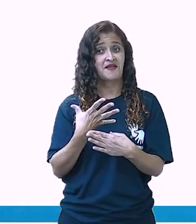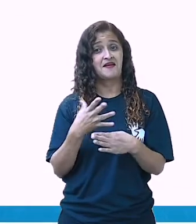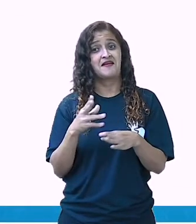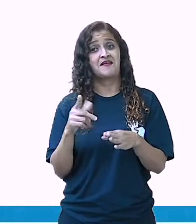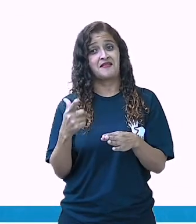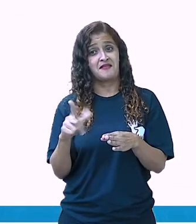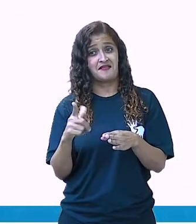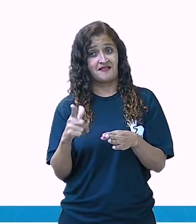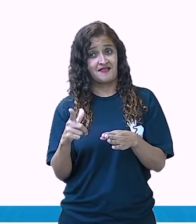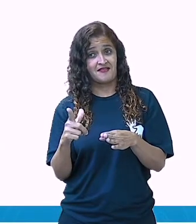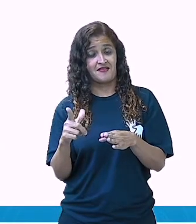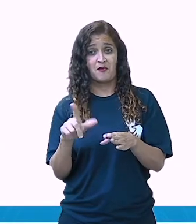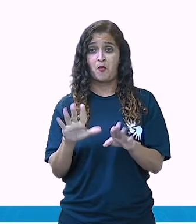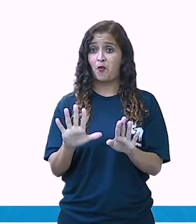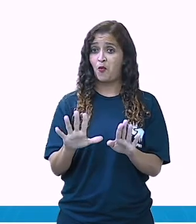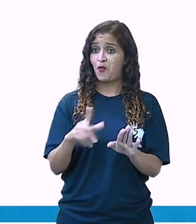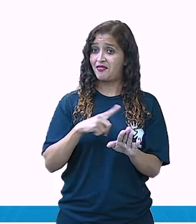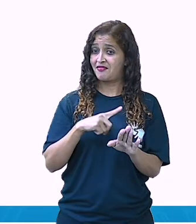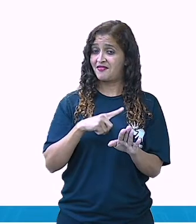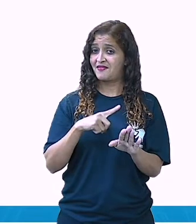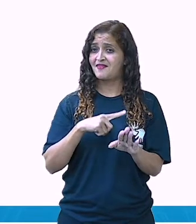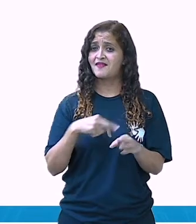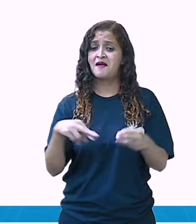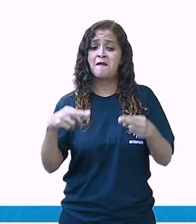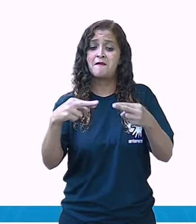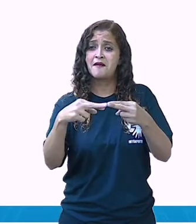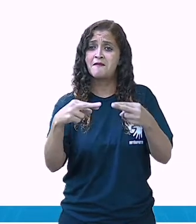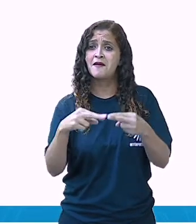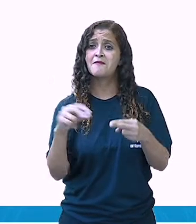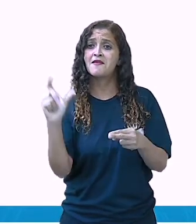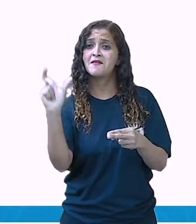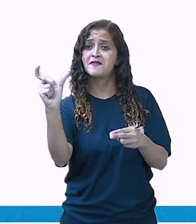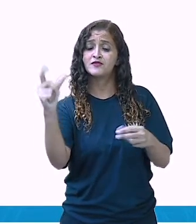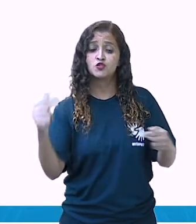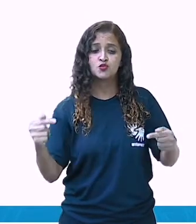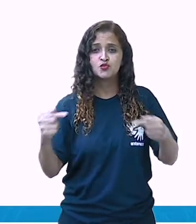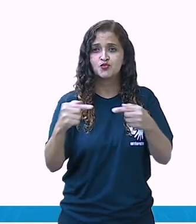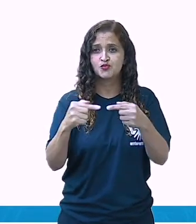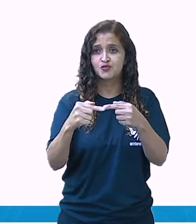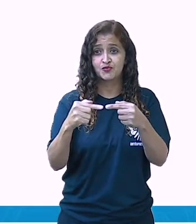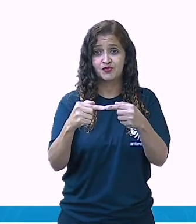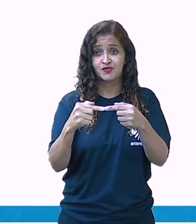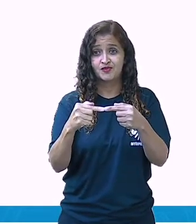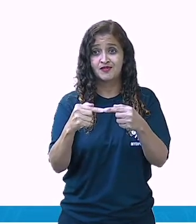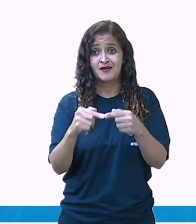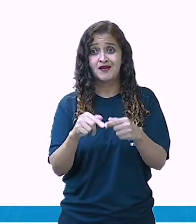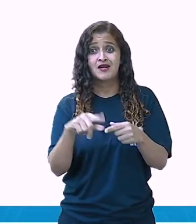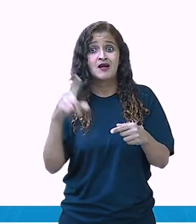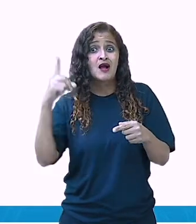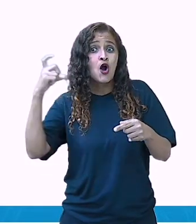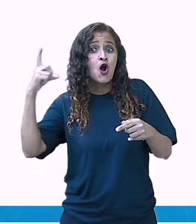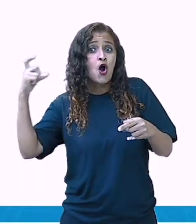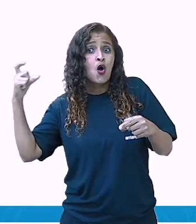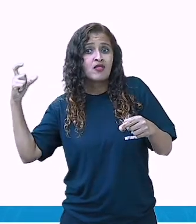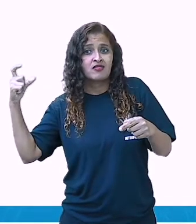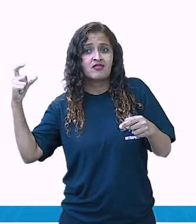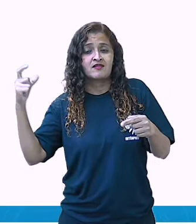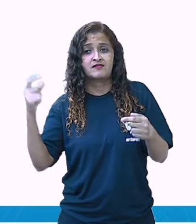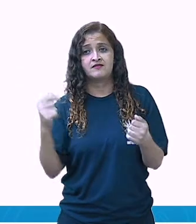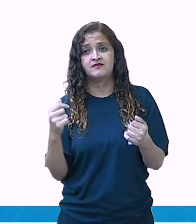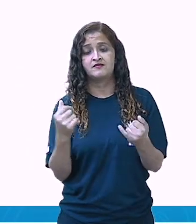Vocês sabem o que são rimas? São palavras que combinam, podem ter sons idênticos,